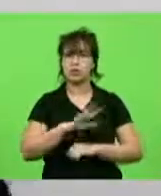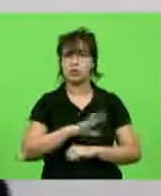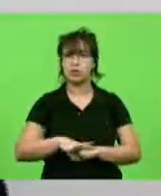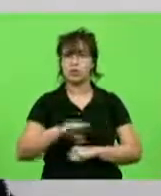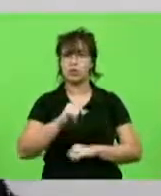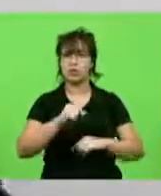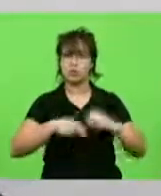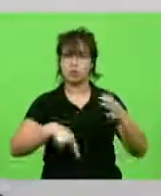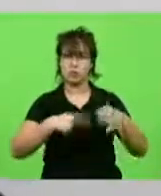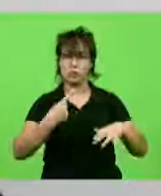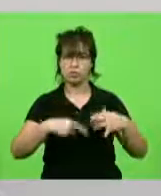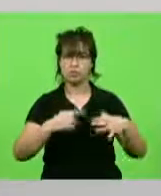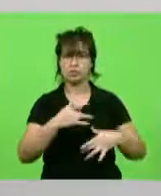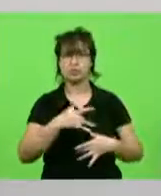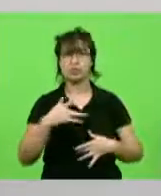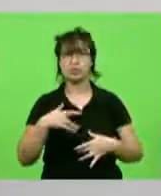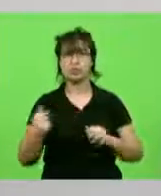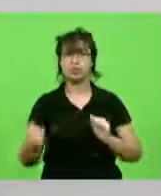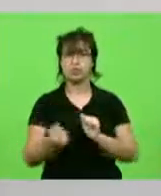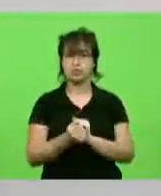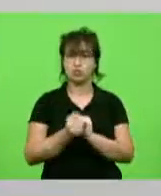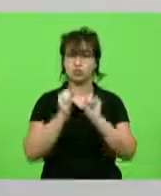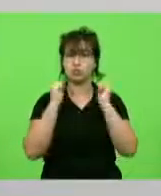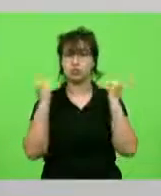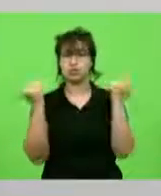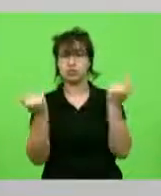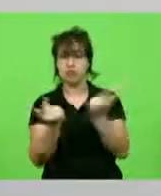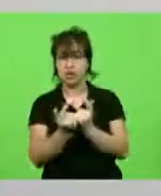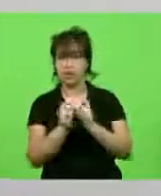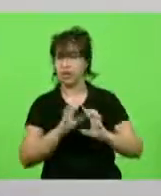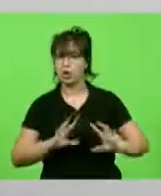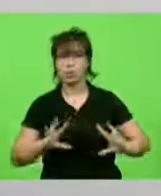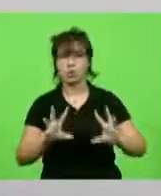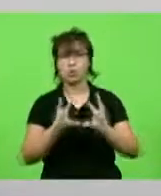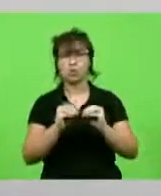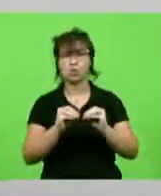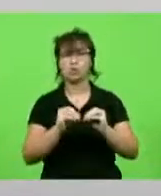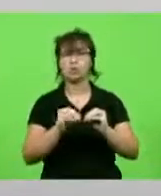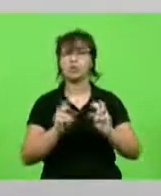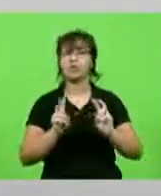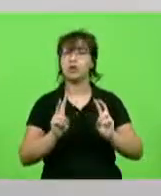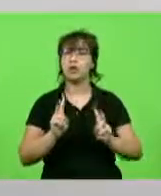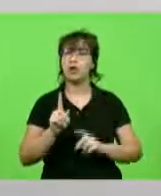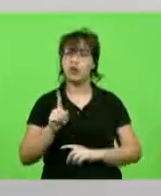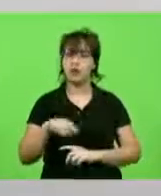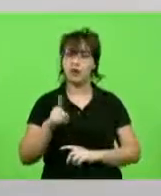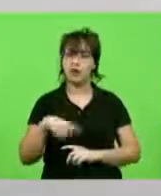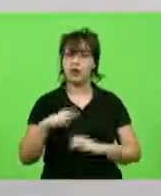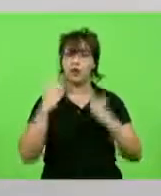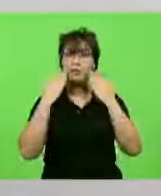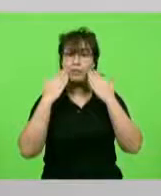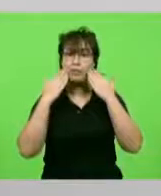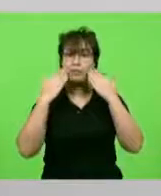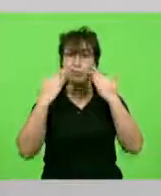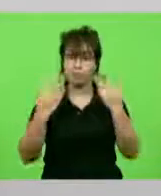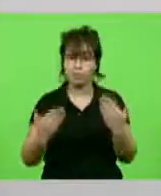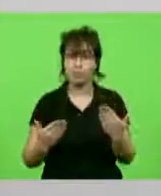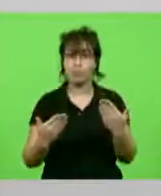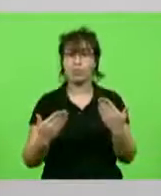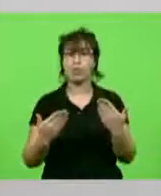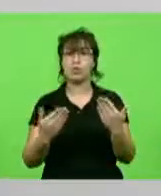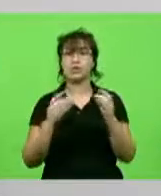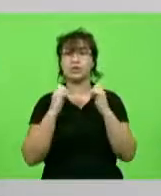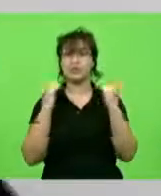Saúde com o respaldo da Assembleia Legislativa como um todo, tem sempre dado e mostrado a presença da